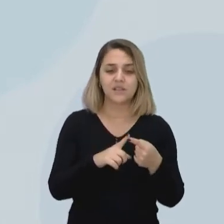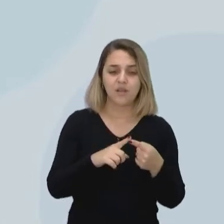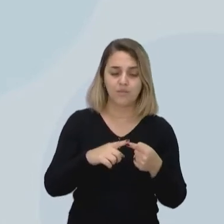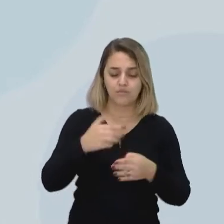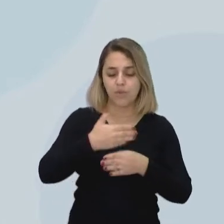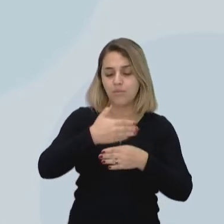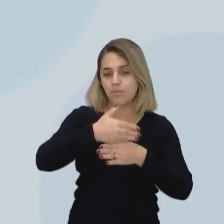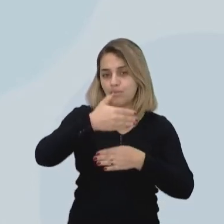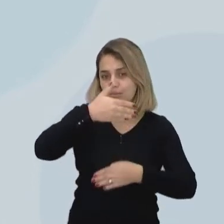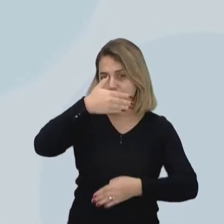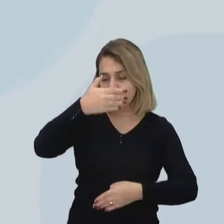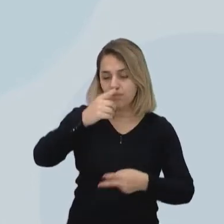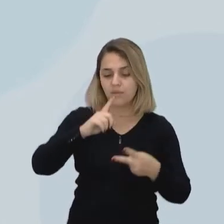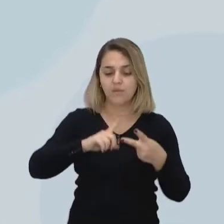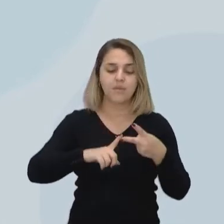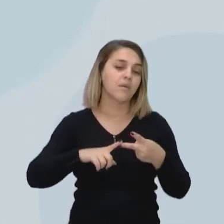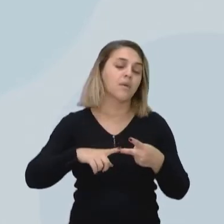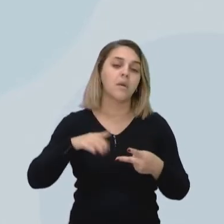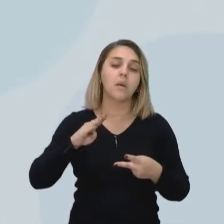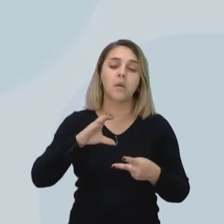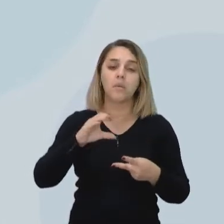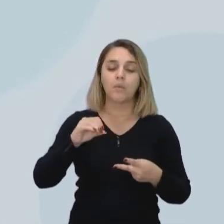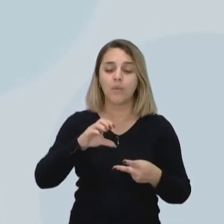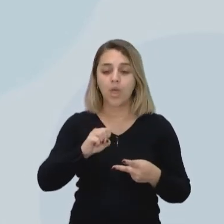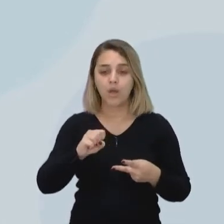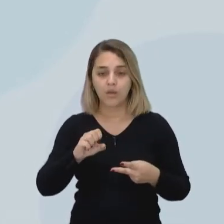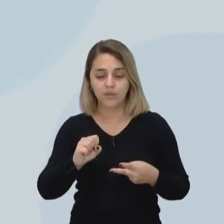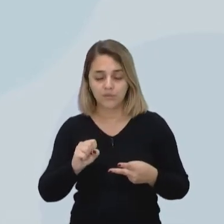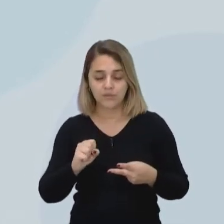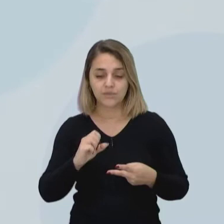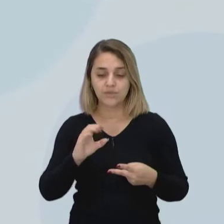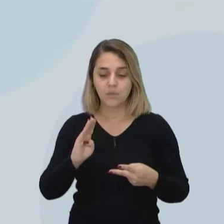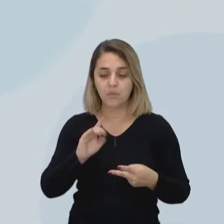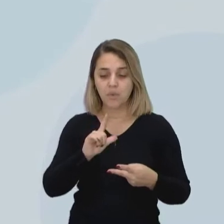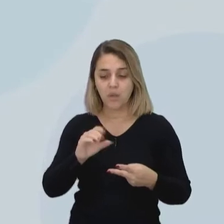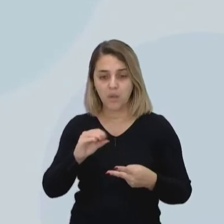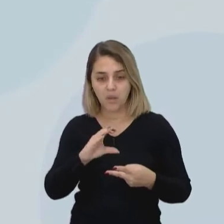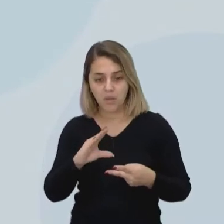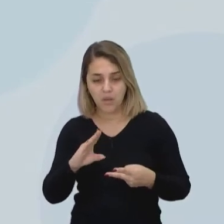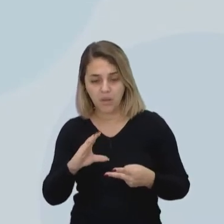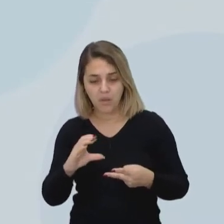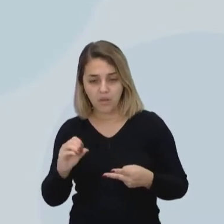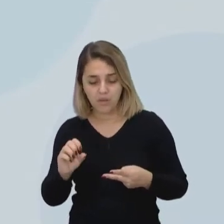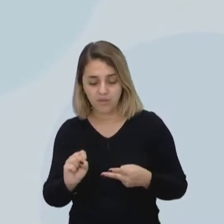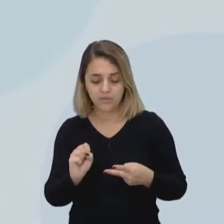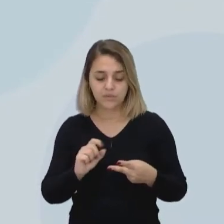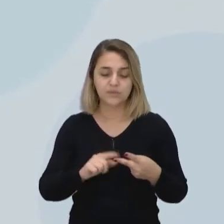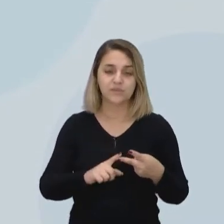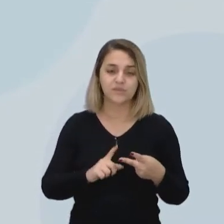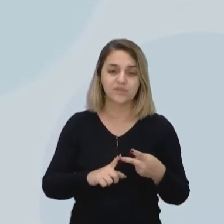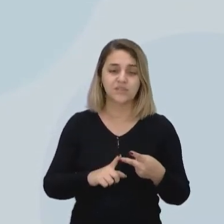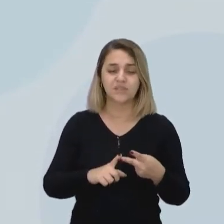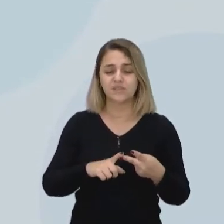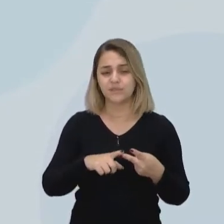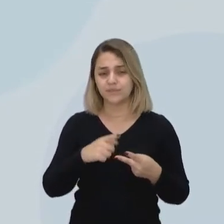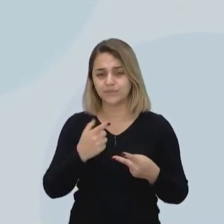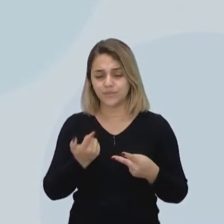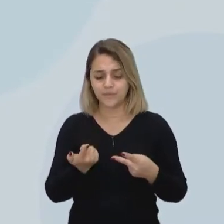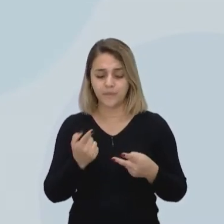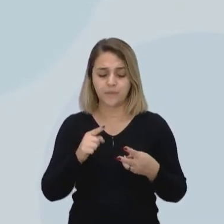entre outros. Então, vocês podem ver aí na figura, nós temos aí blocos de tijolos e também